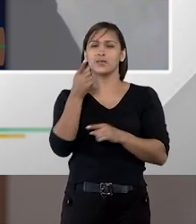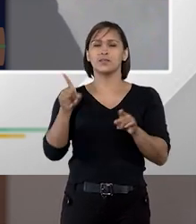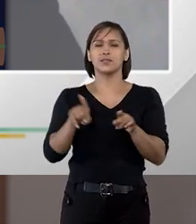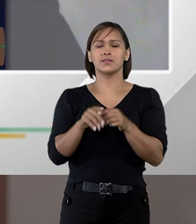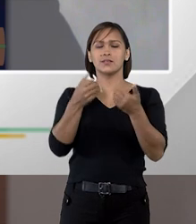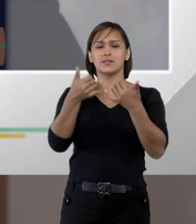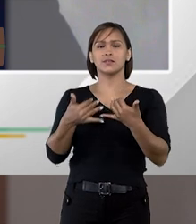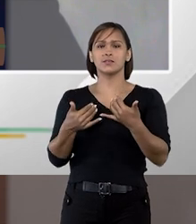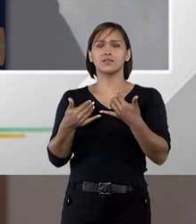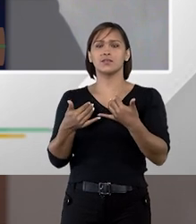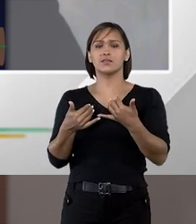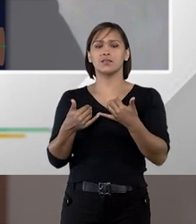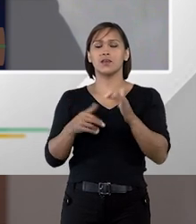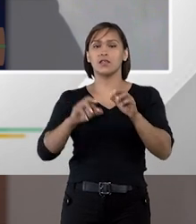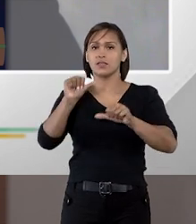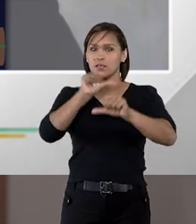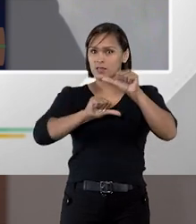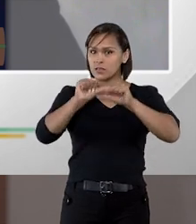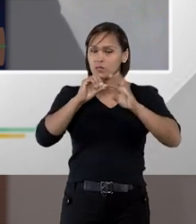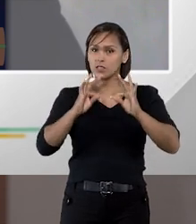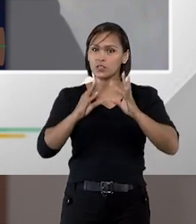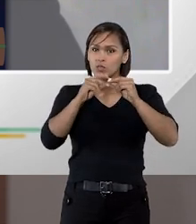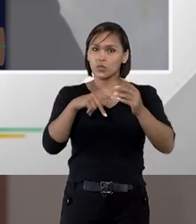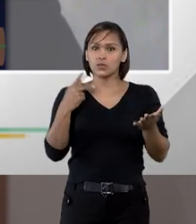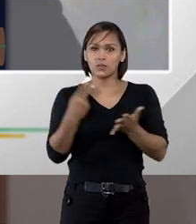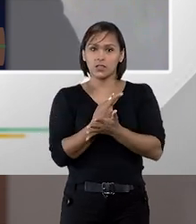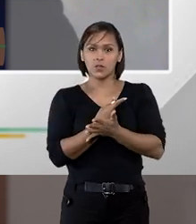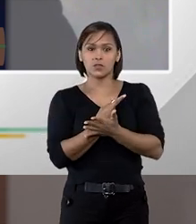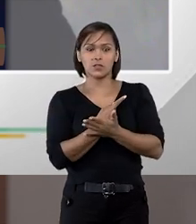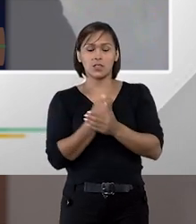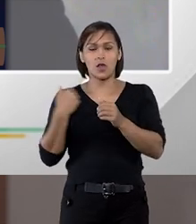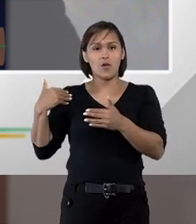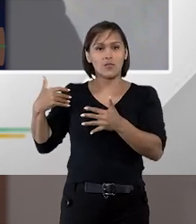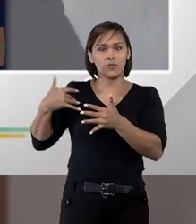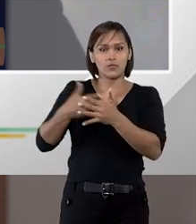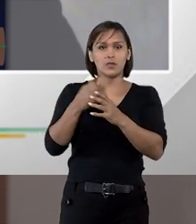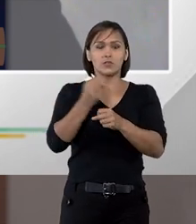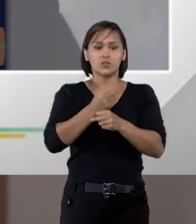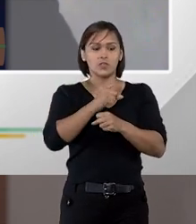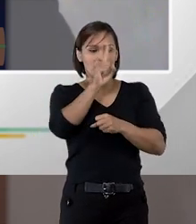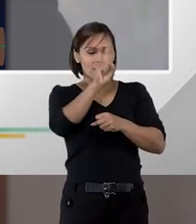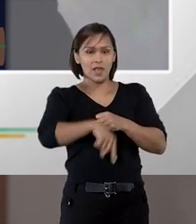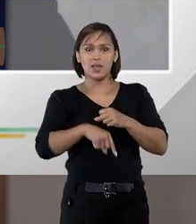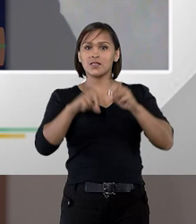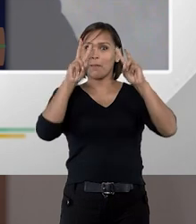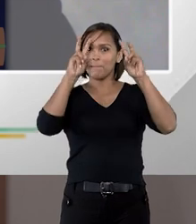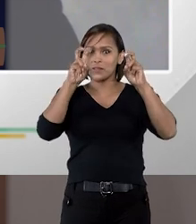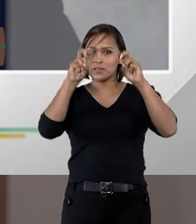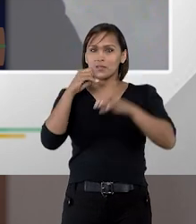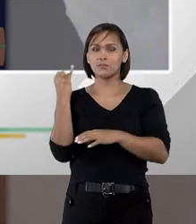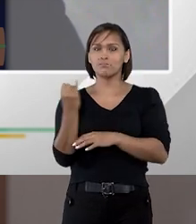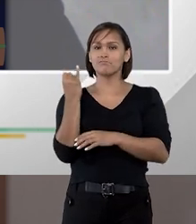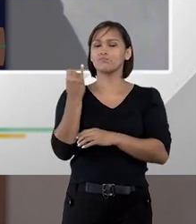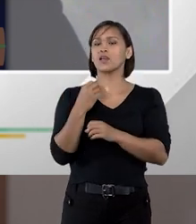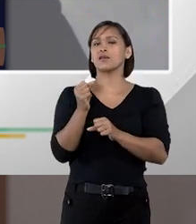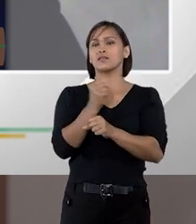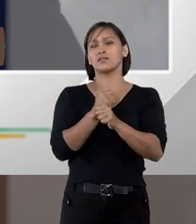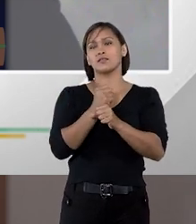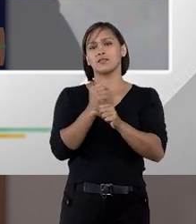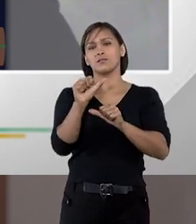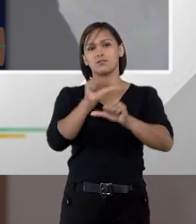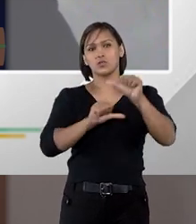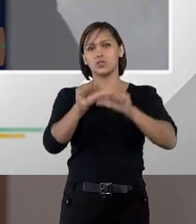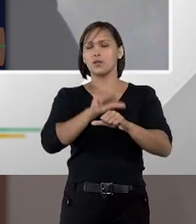Me parece que dessas mudanças todas que ocorreram nos últimos anos, essa é uma das principais mudanças,